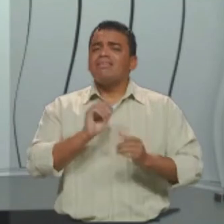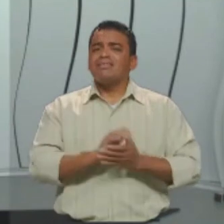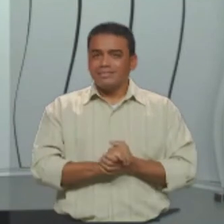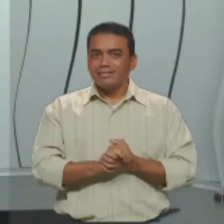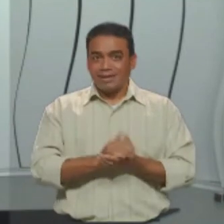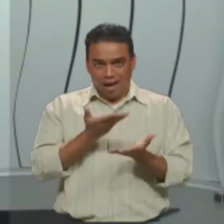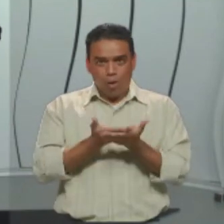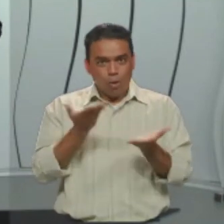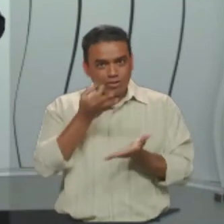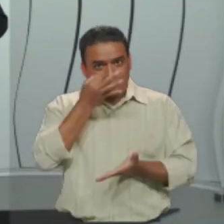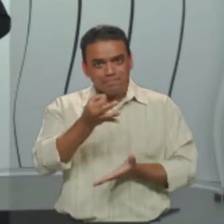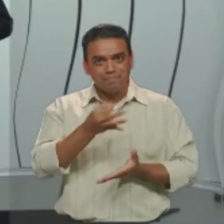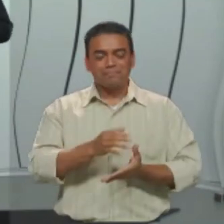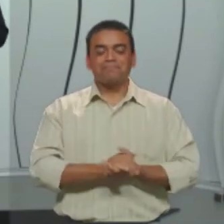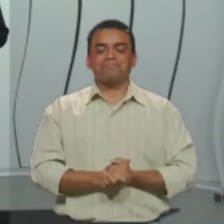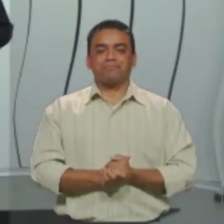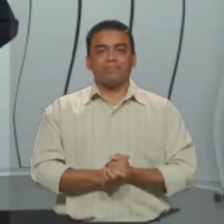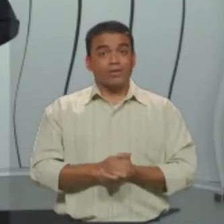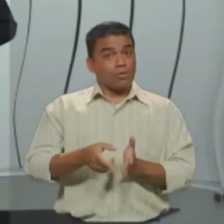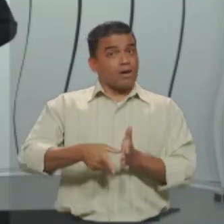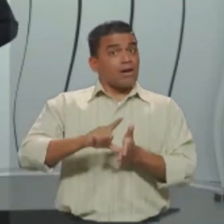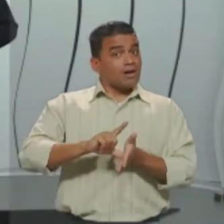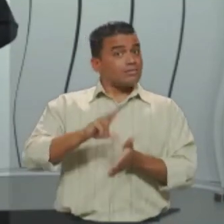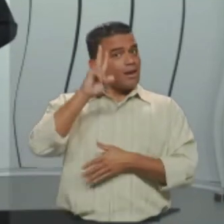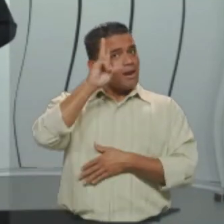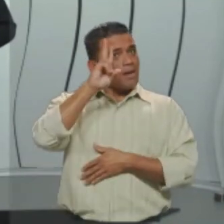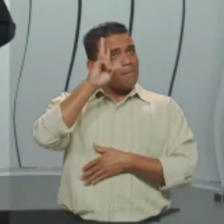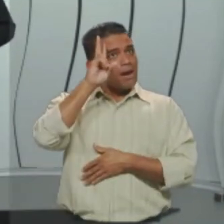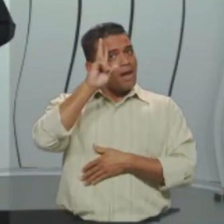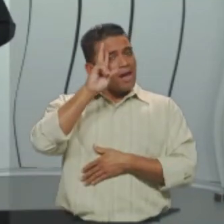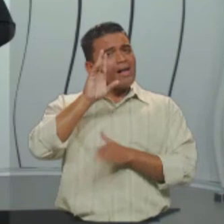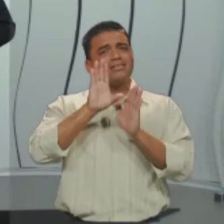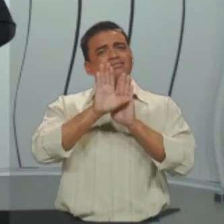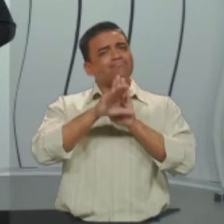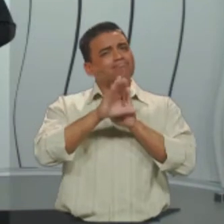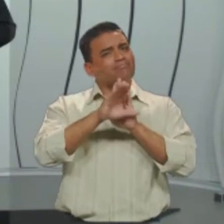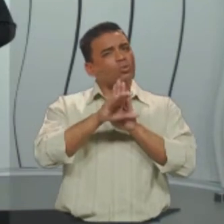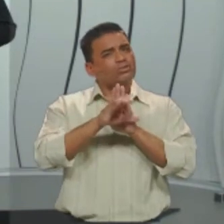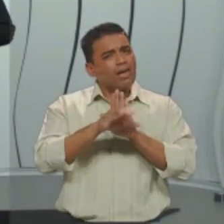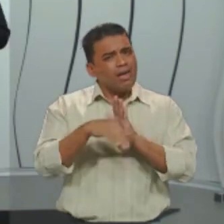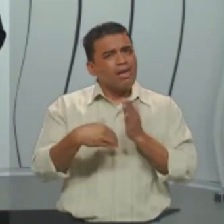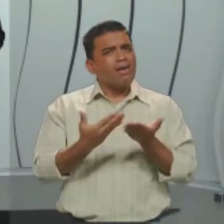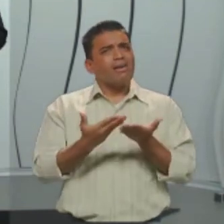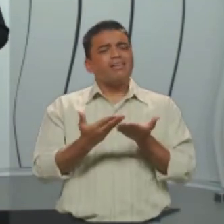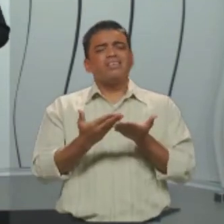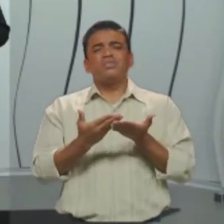Antes, vamos relembrar alguns conceitos, algumas